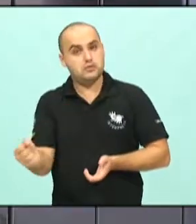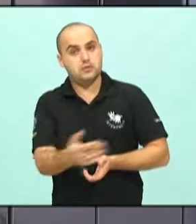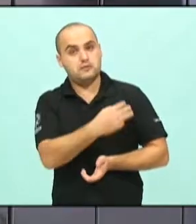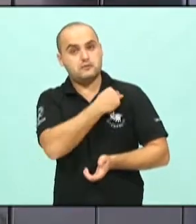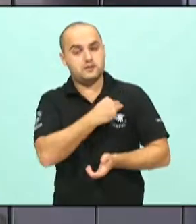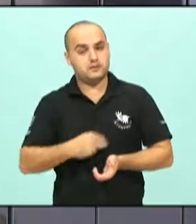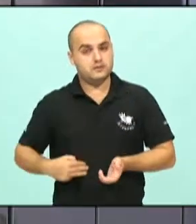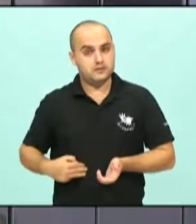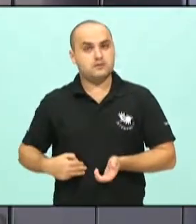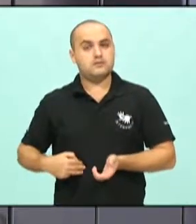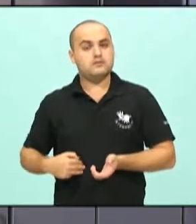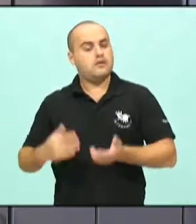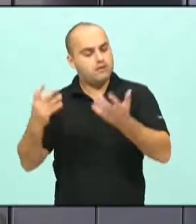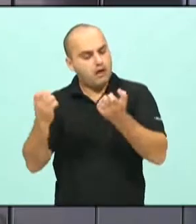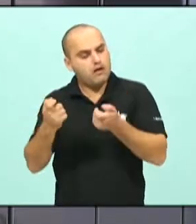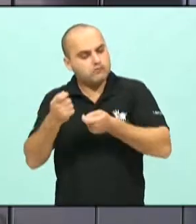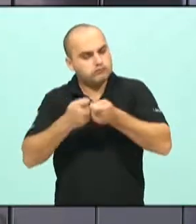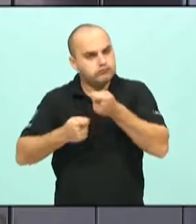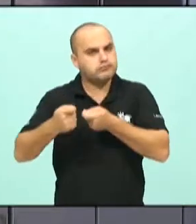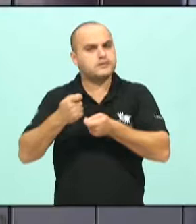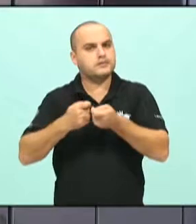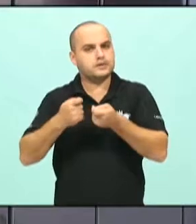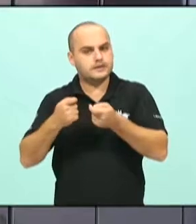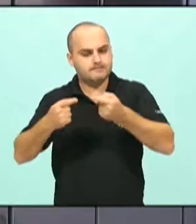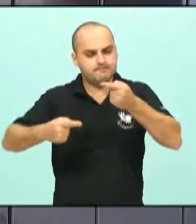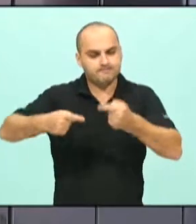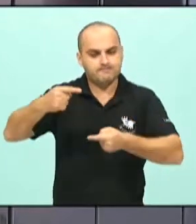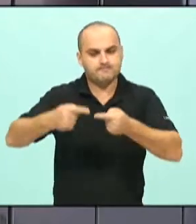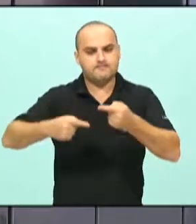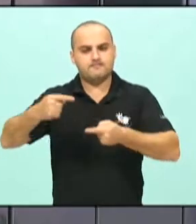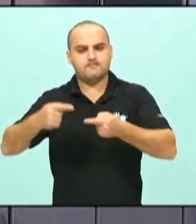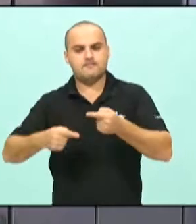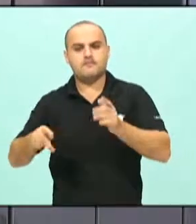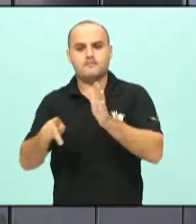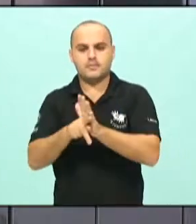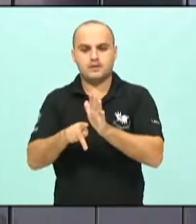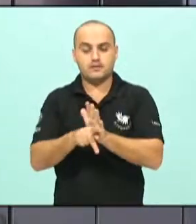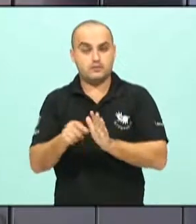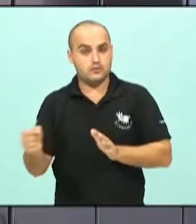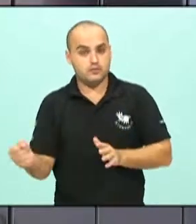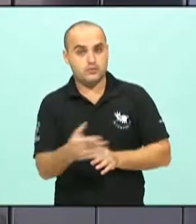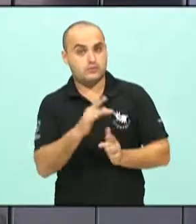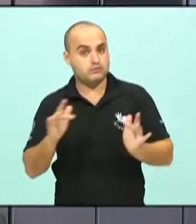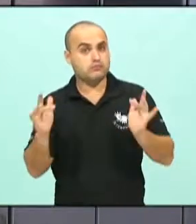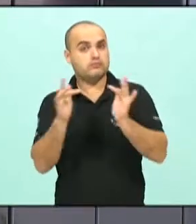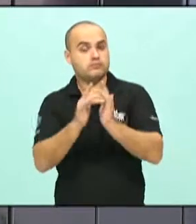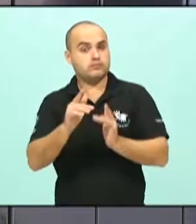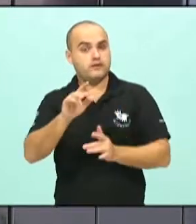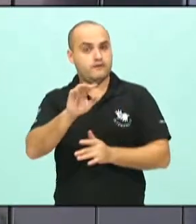queira discutir essa questão do novo pacto federativo.